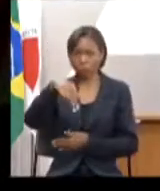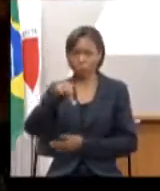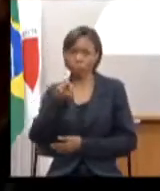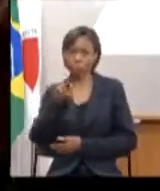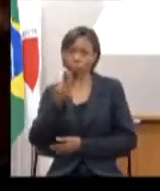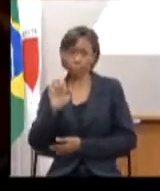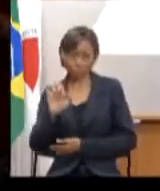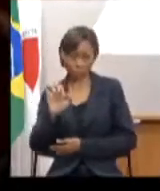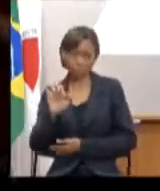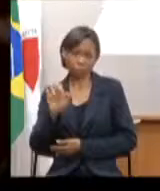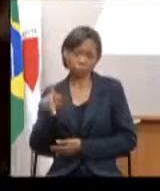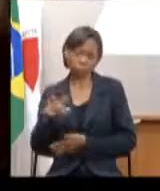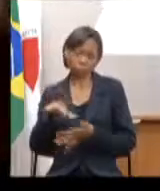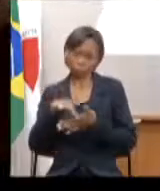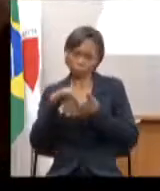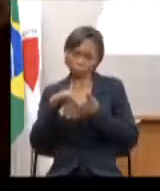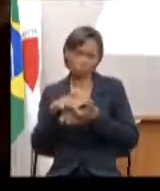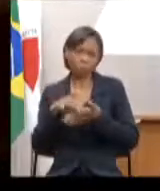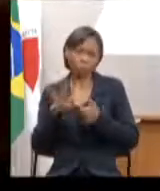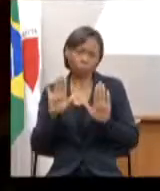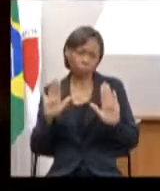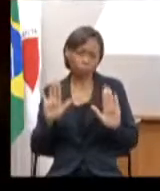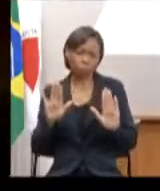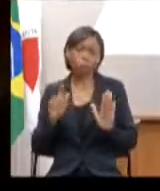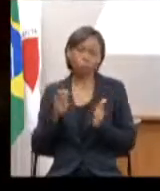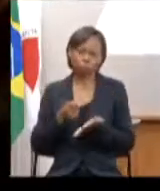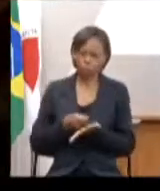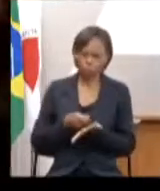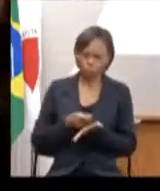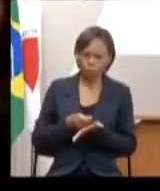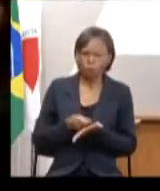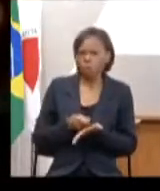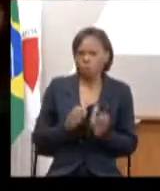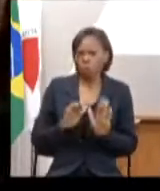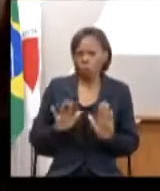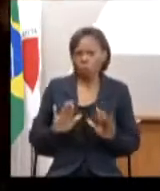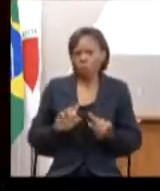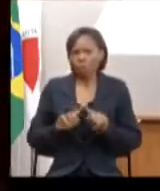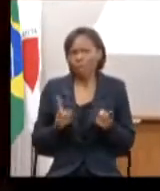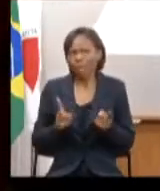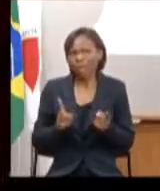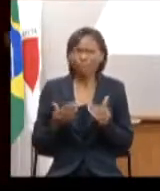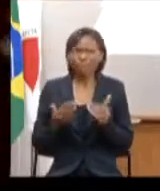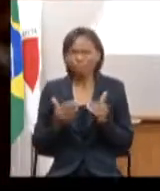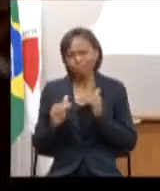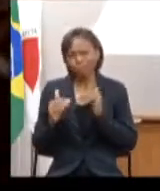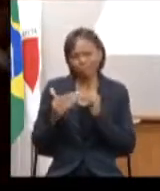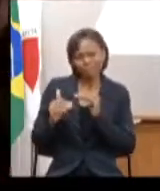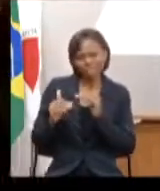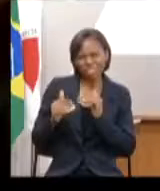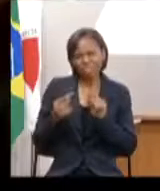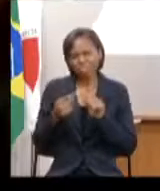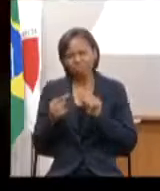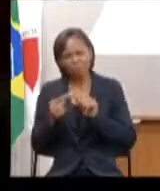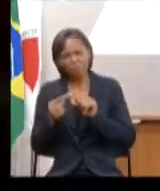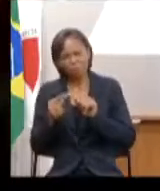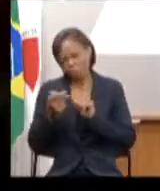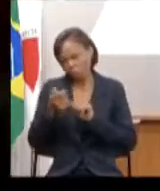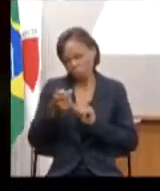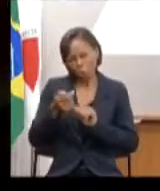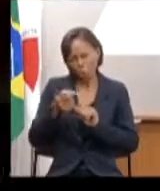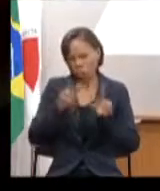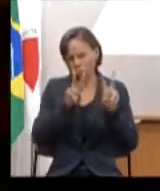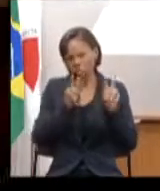evidentemente que a rigor nada tem a ver com, ou muito pouco tem a ver com o que seria o nosso tema,